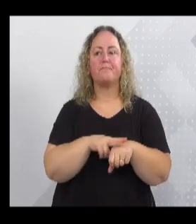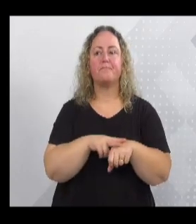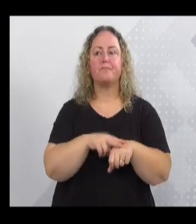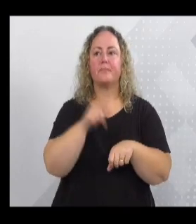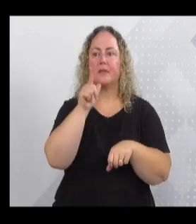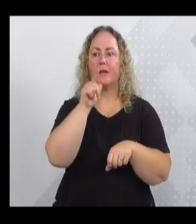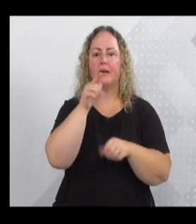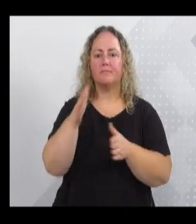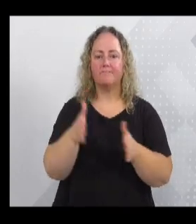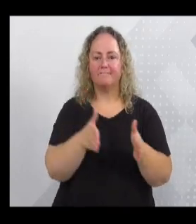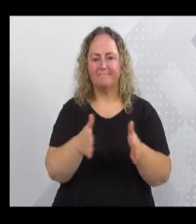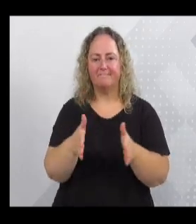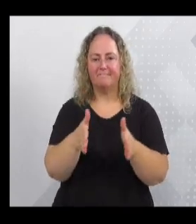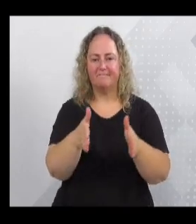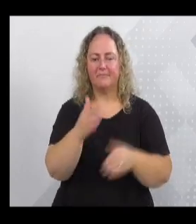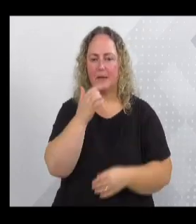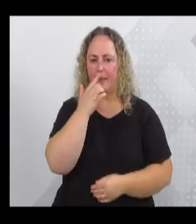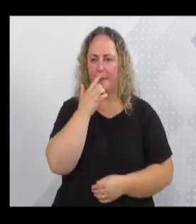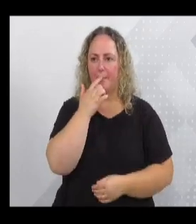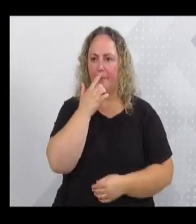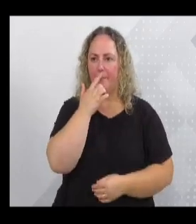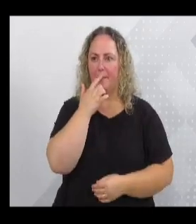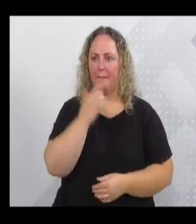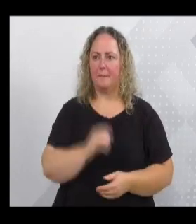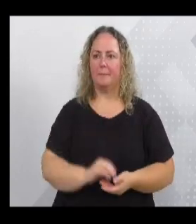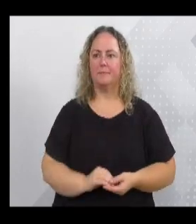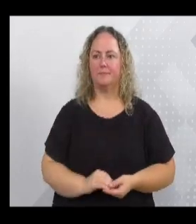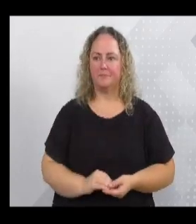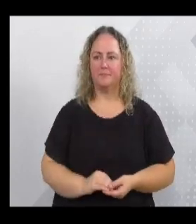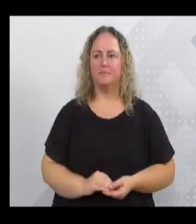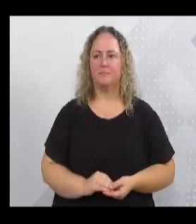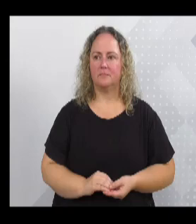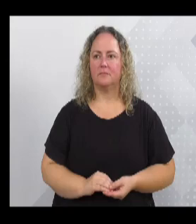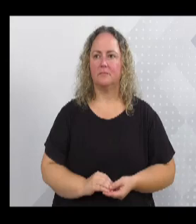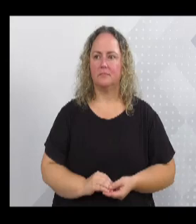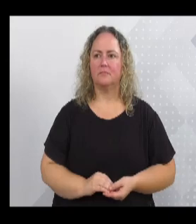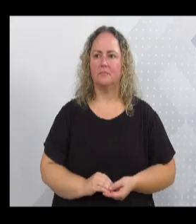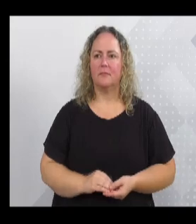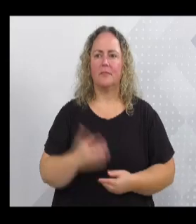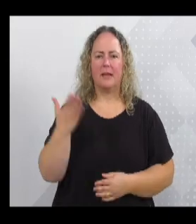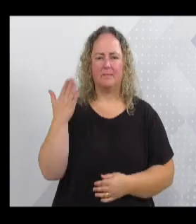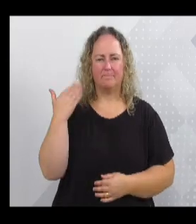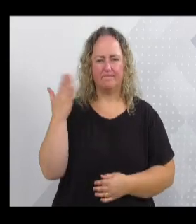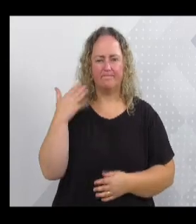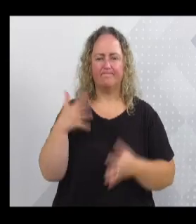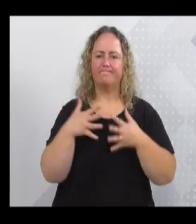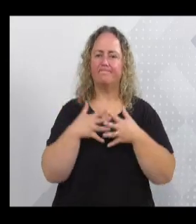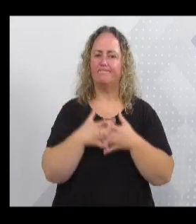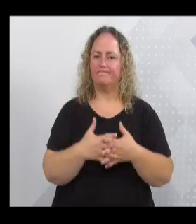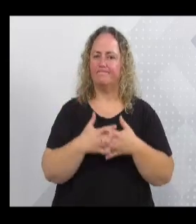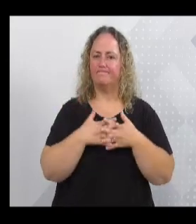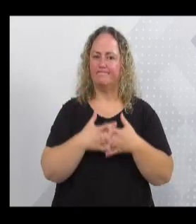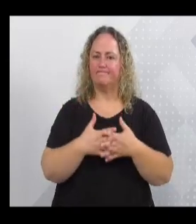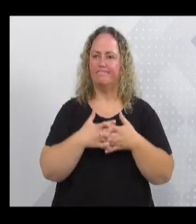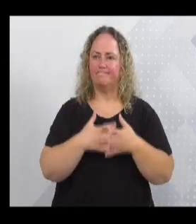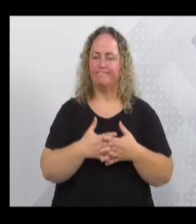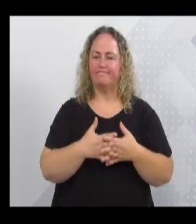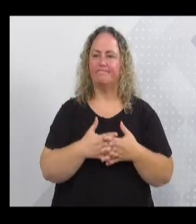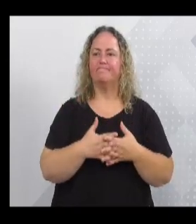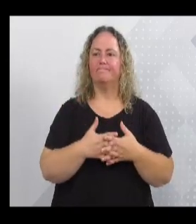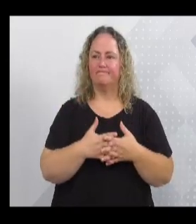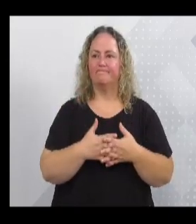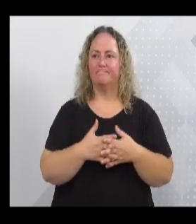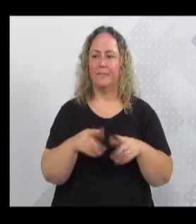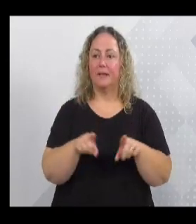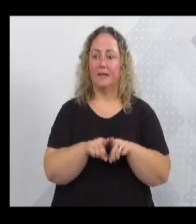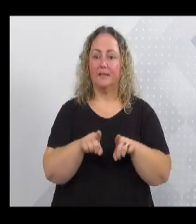-Rio, por cartão postal da cidade, e que estava bastante complicado, inclusive na função que